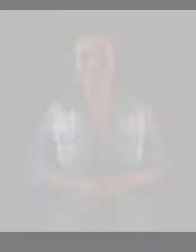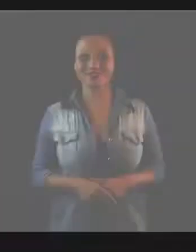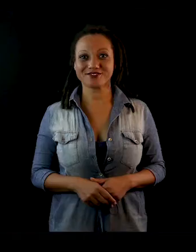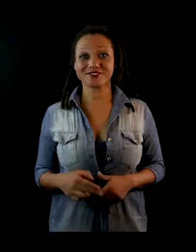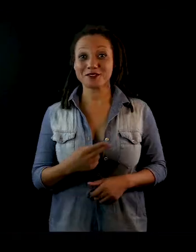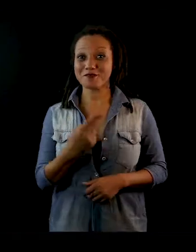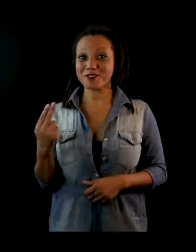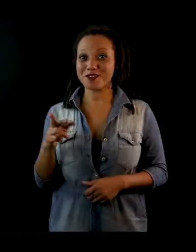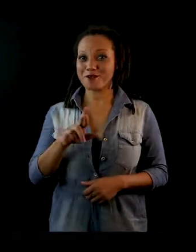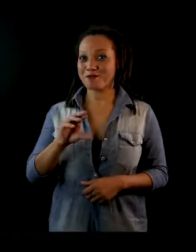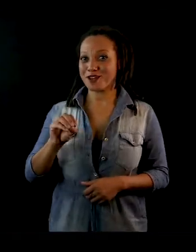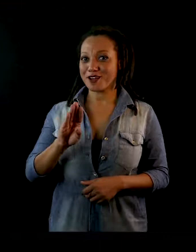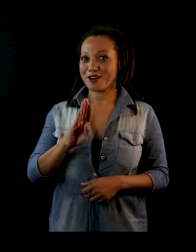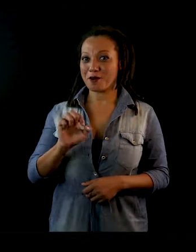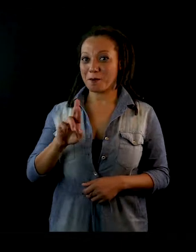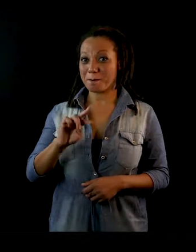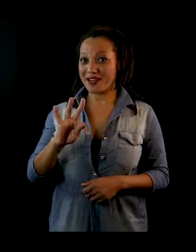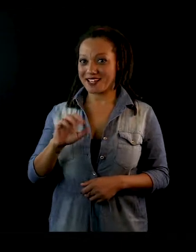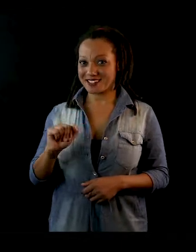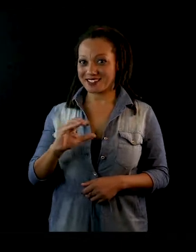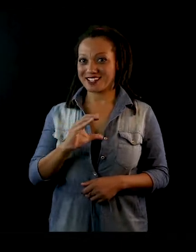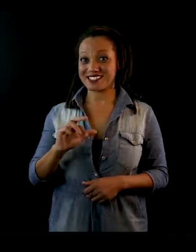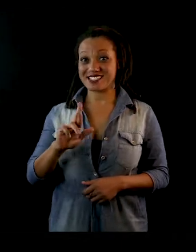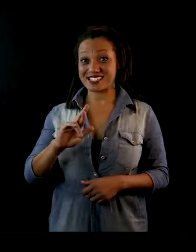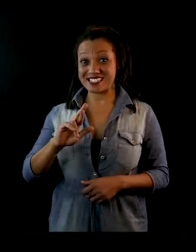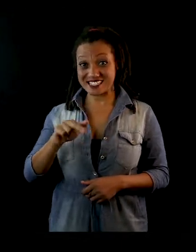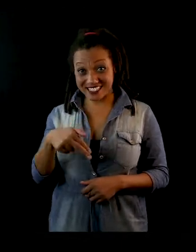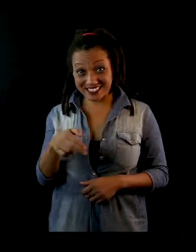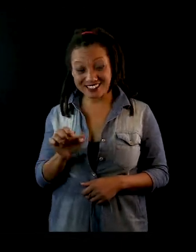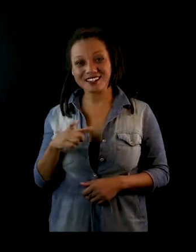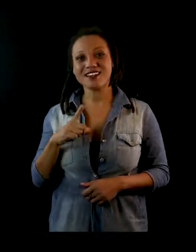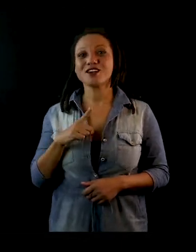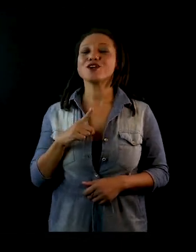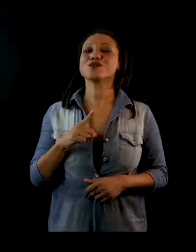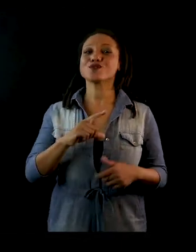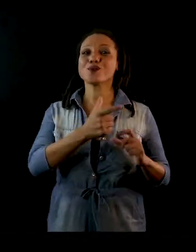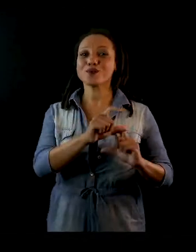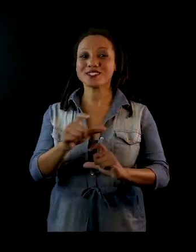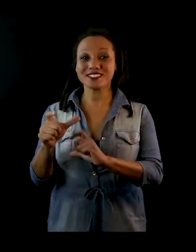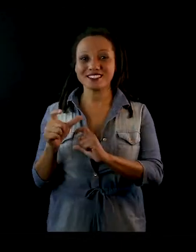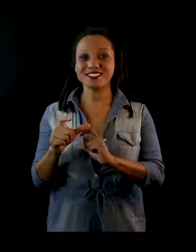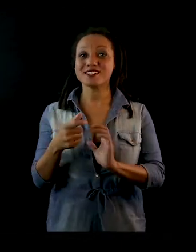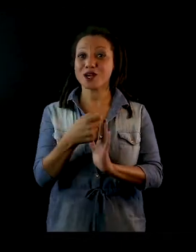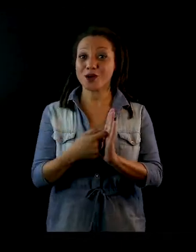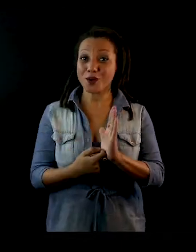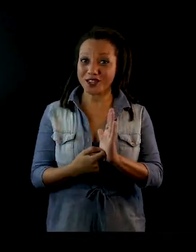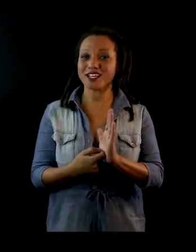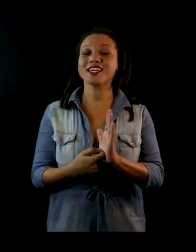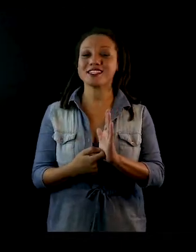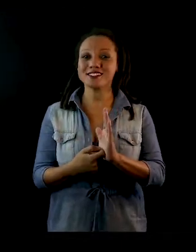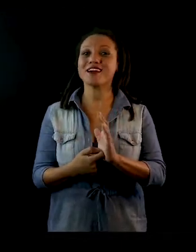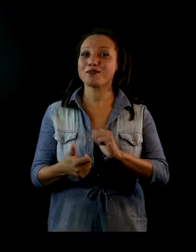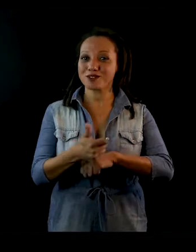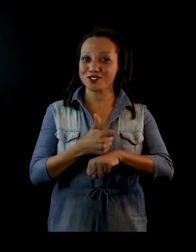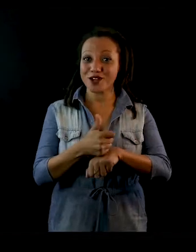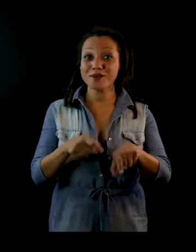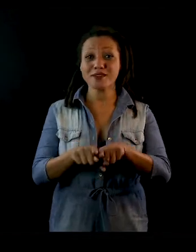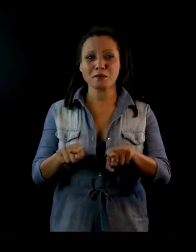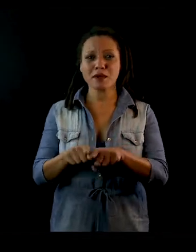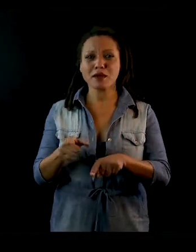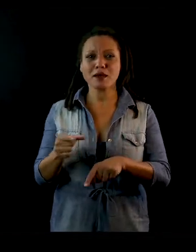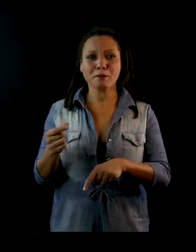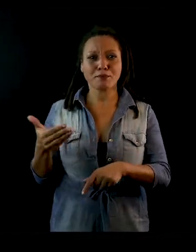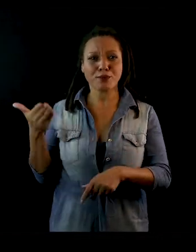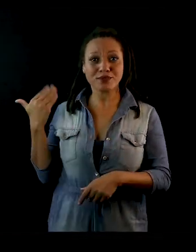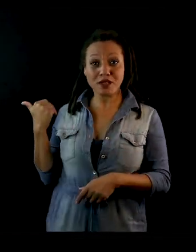Meu nome é Roberta Cirne, sou quadrinista, roteirista e eu recentemente escrevi um romance sobre